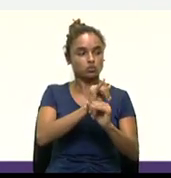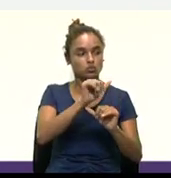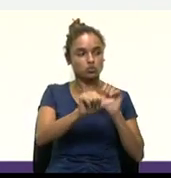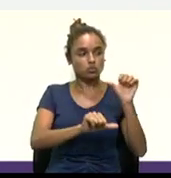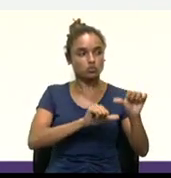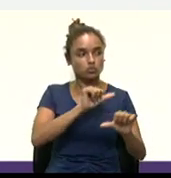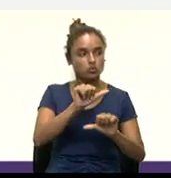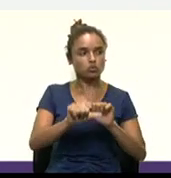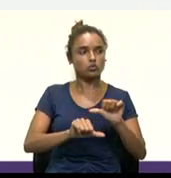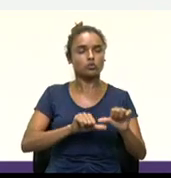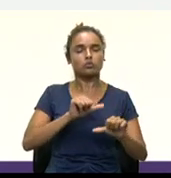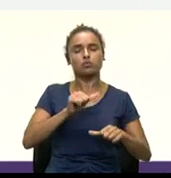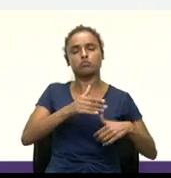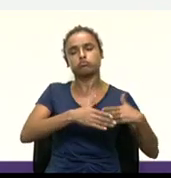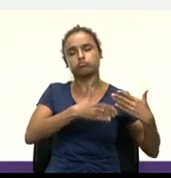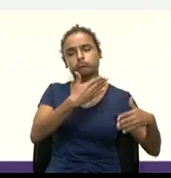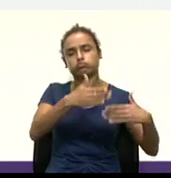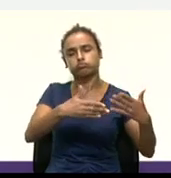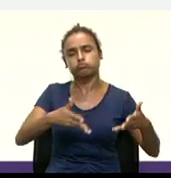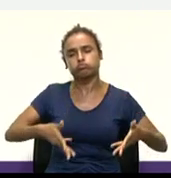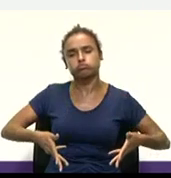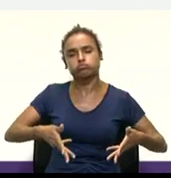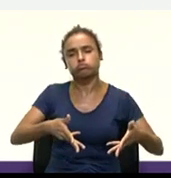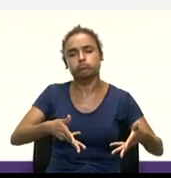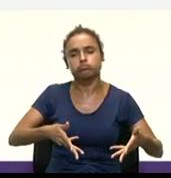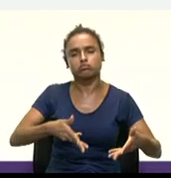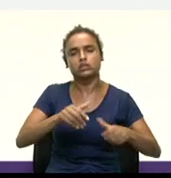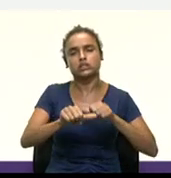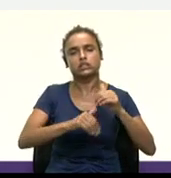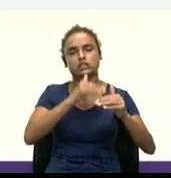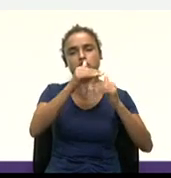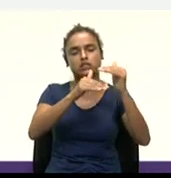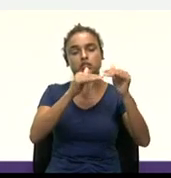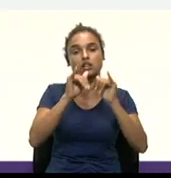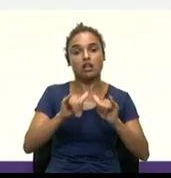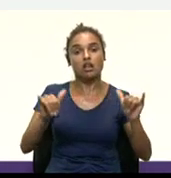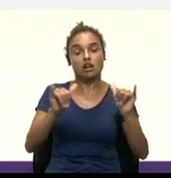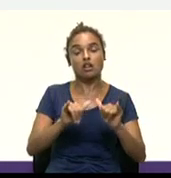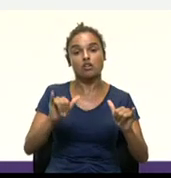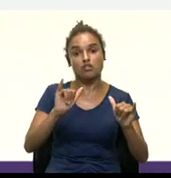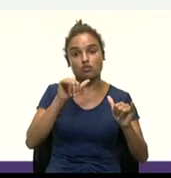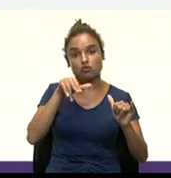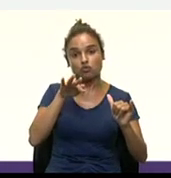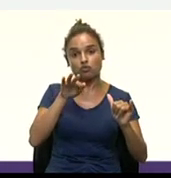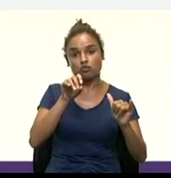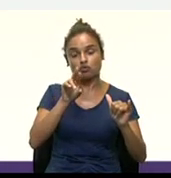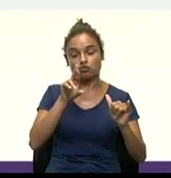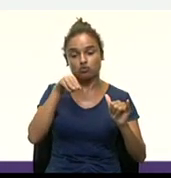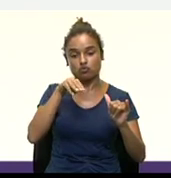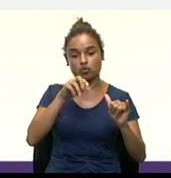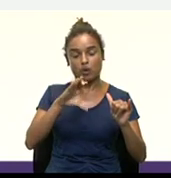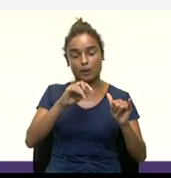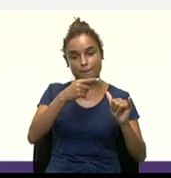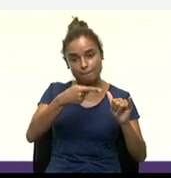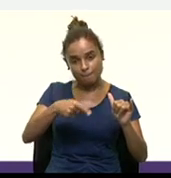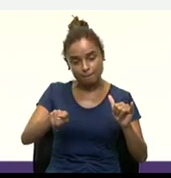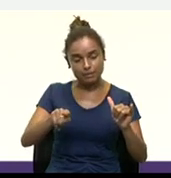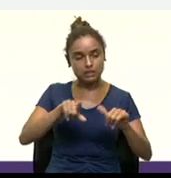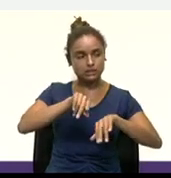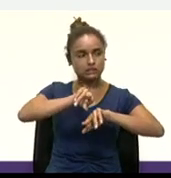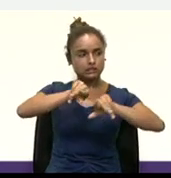constantes avanços da tecnologia e da informação, o surgimento de várias